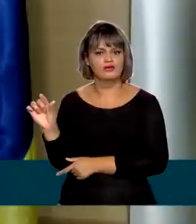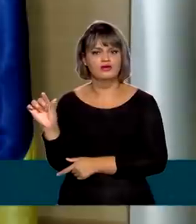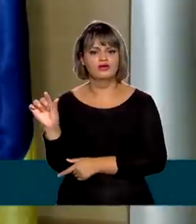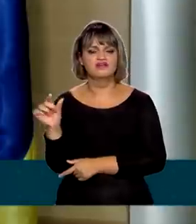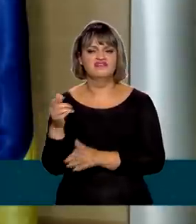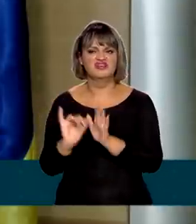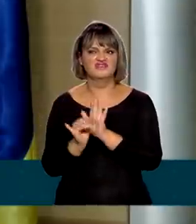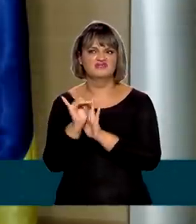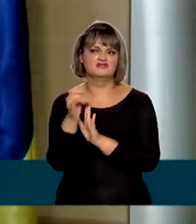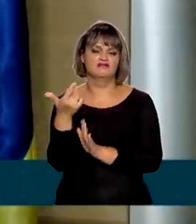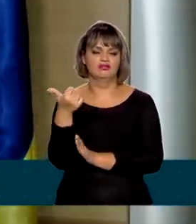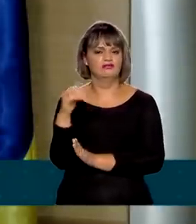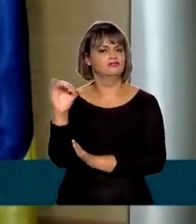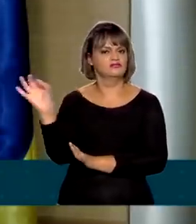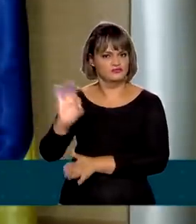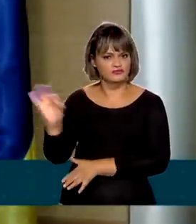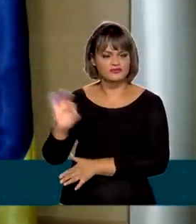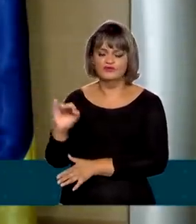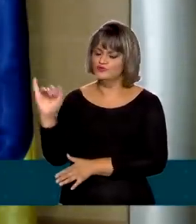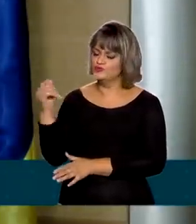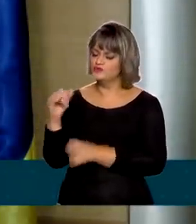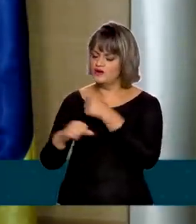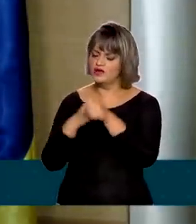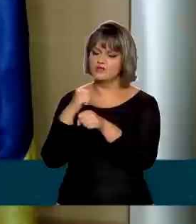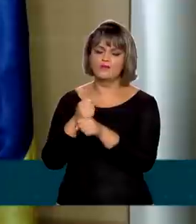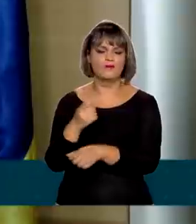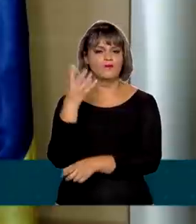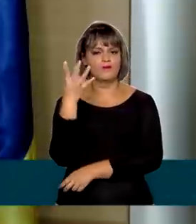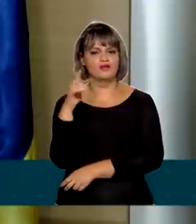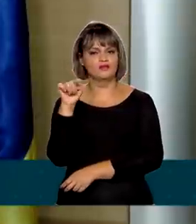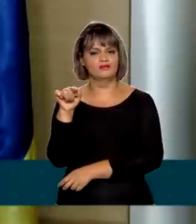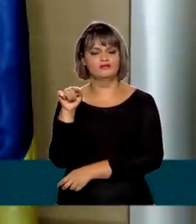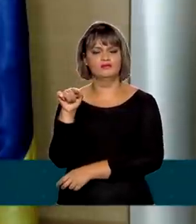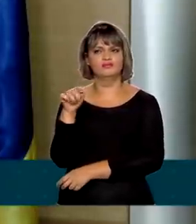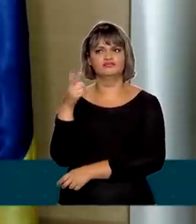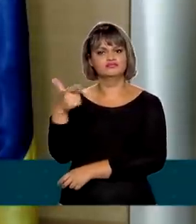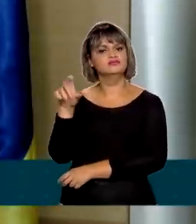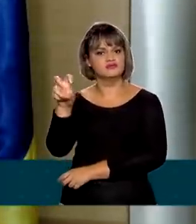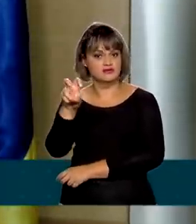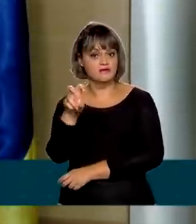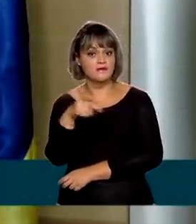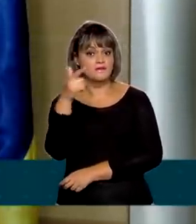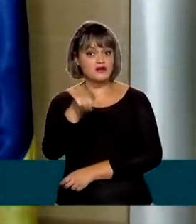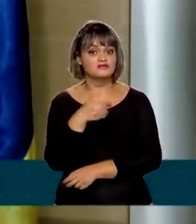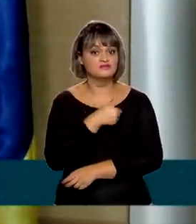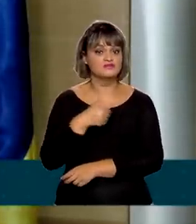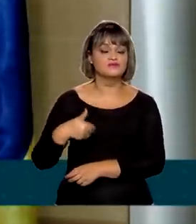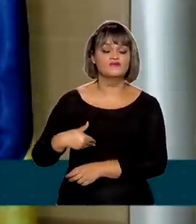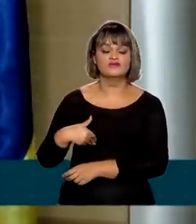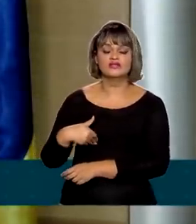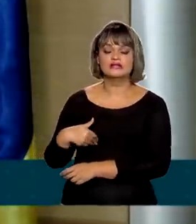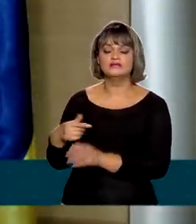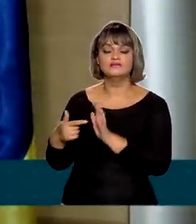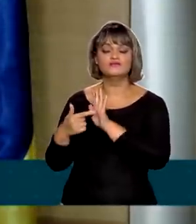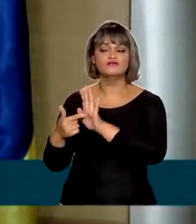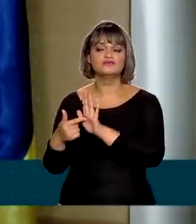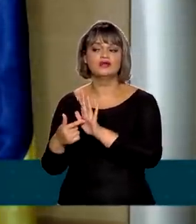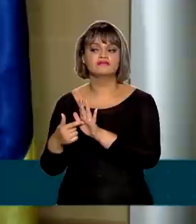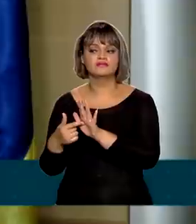com inflação de quase 10%, você tem um juros anual de R$ 4,25. Além disso, o governo coloca um subsídio que